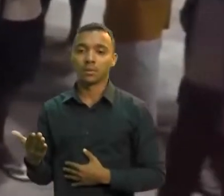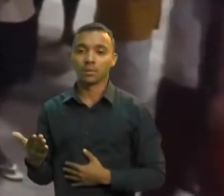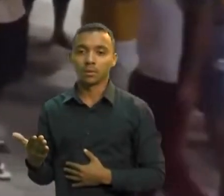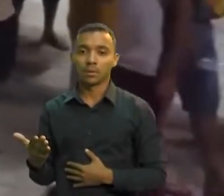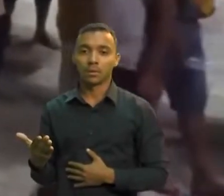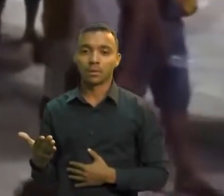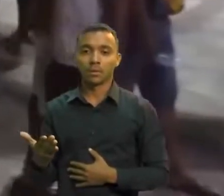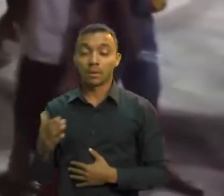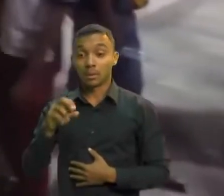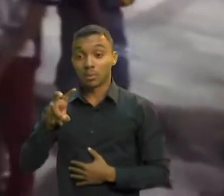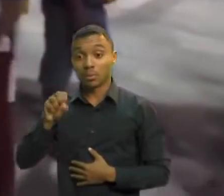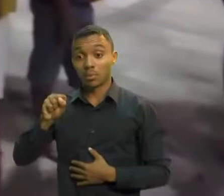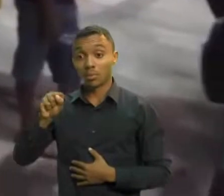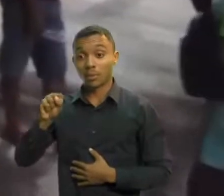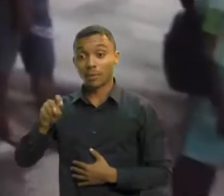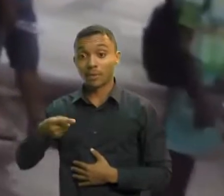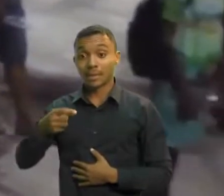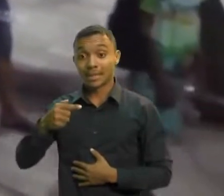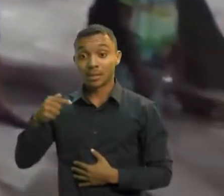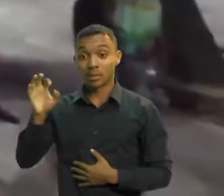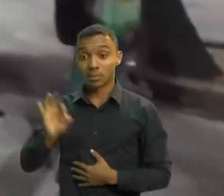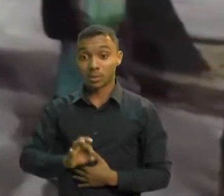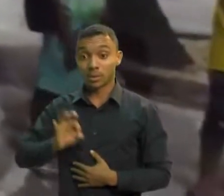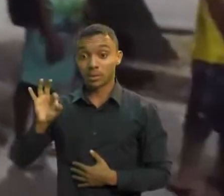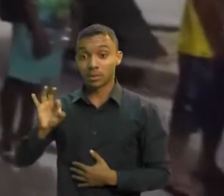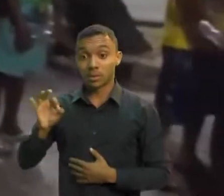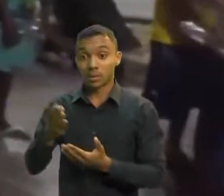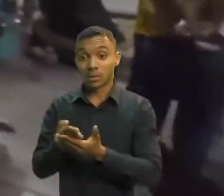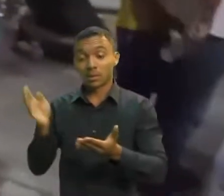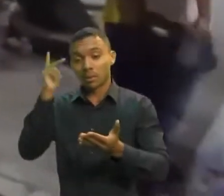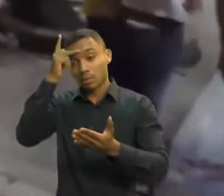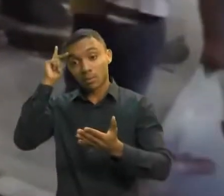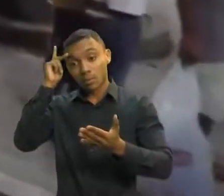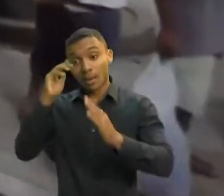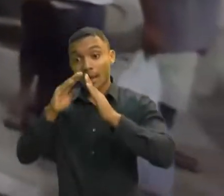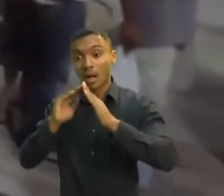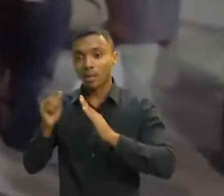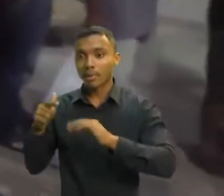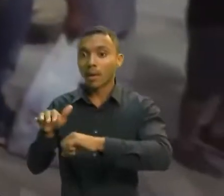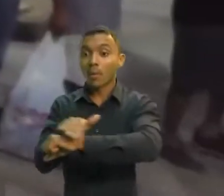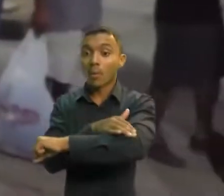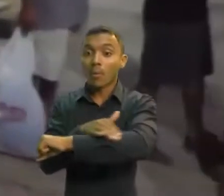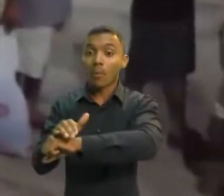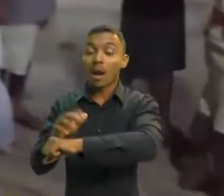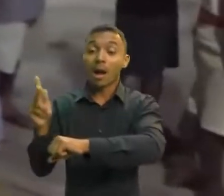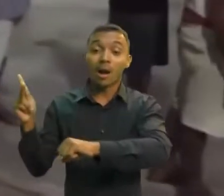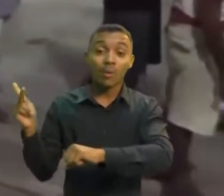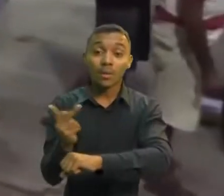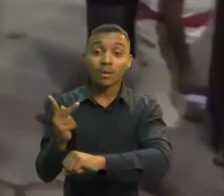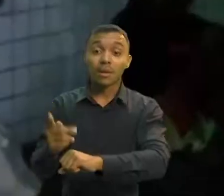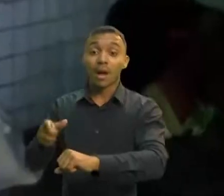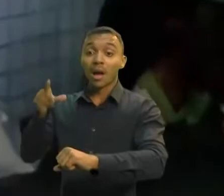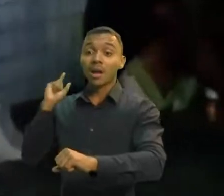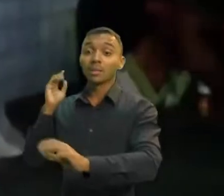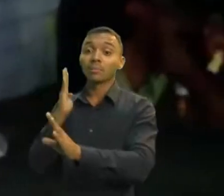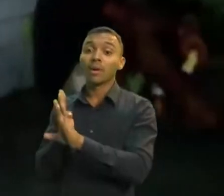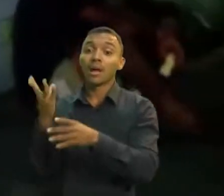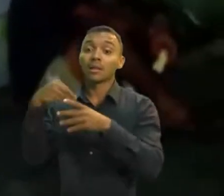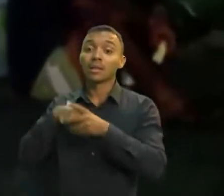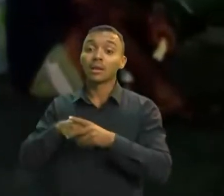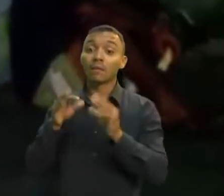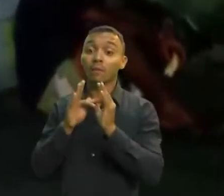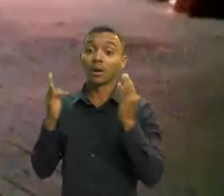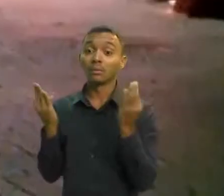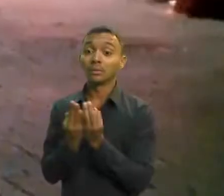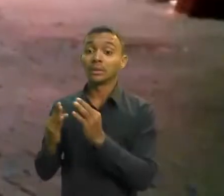,7% dos que estão em situação de rua foram motivados por conflitos familiares e